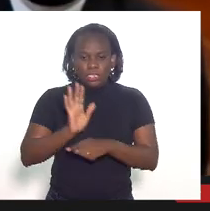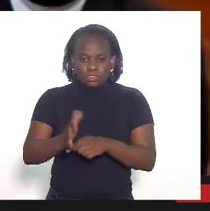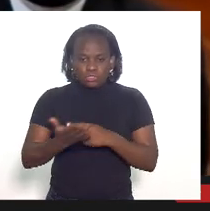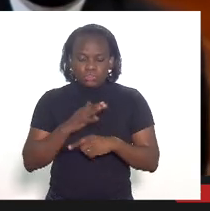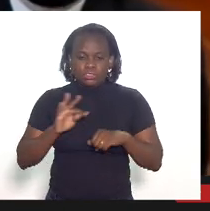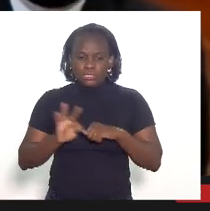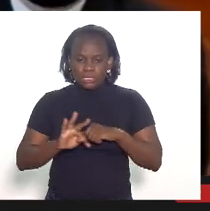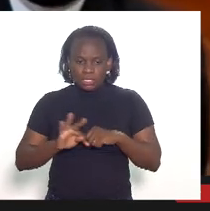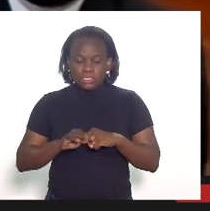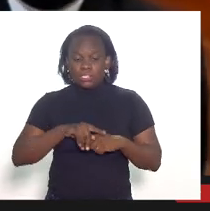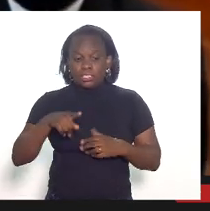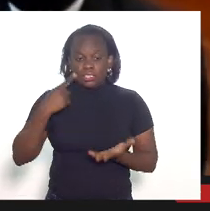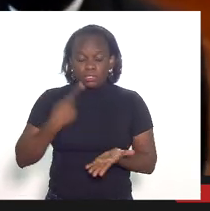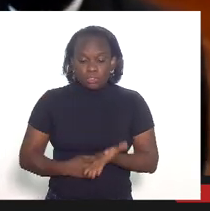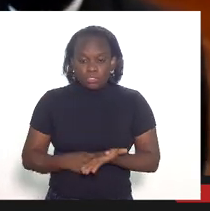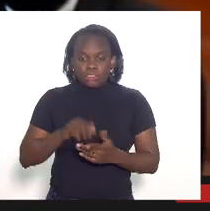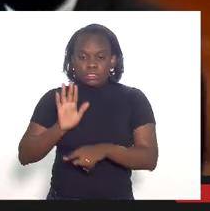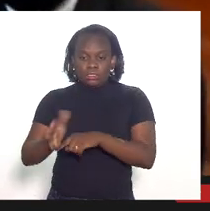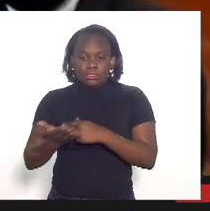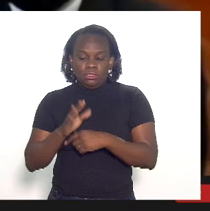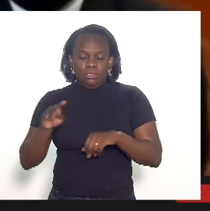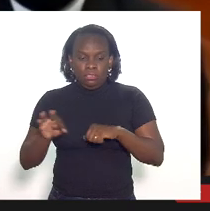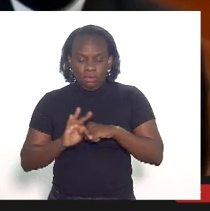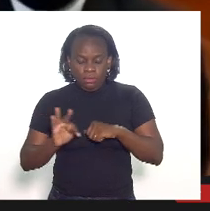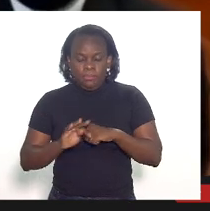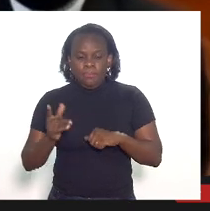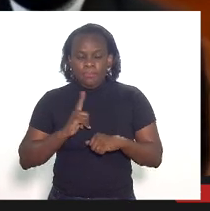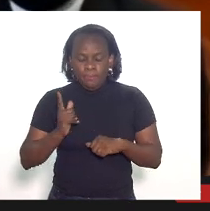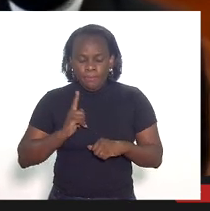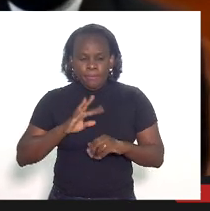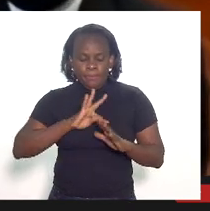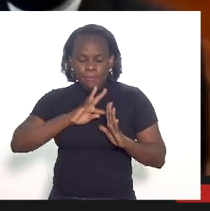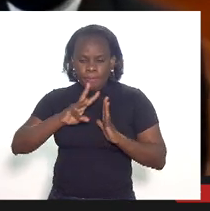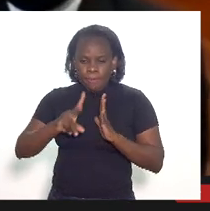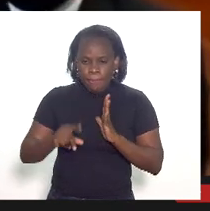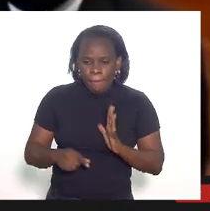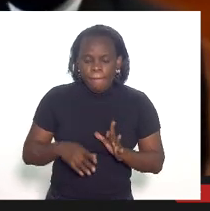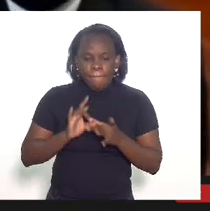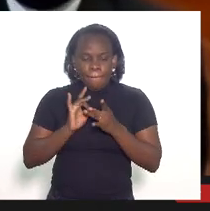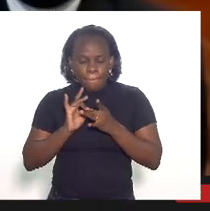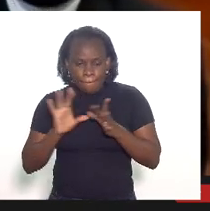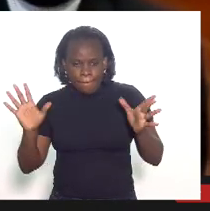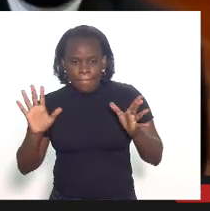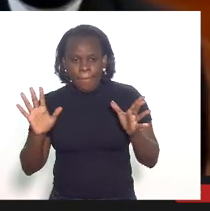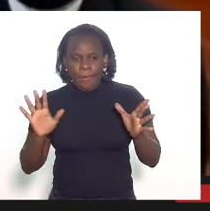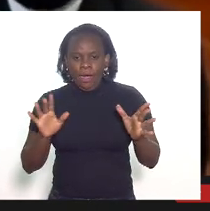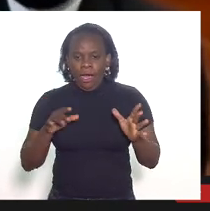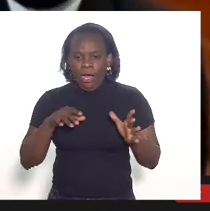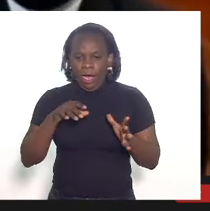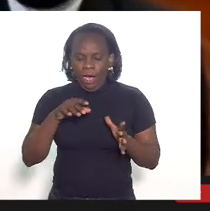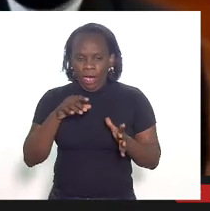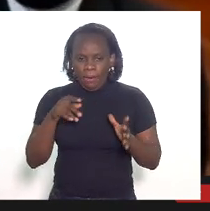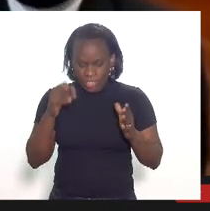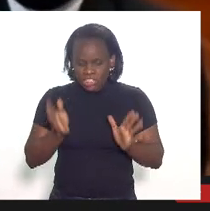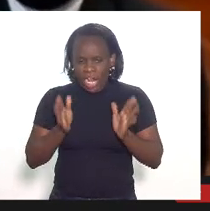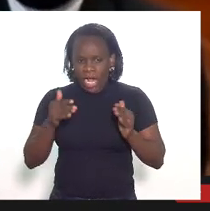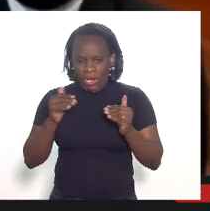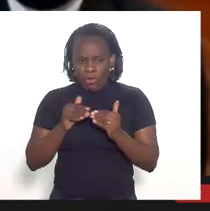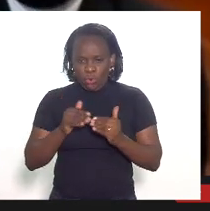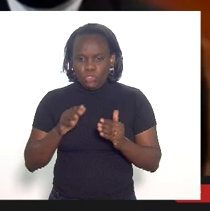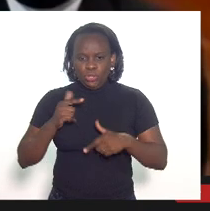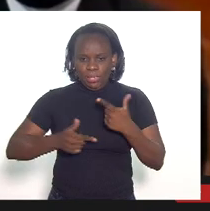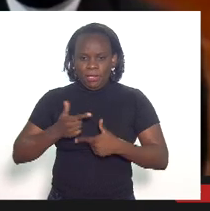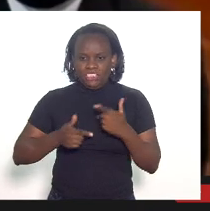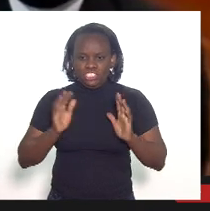nesse acordo de cooperação técnica a total liberdade já concordamos com o plano de